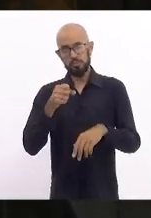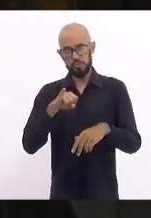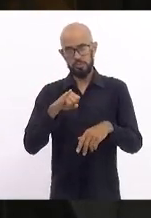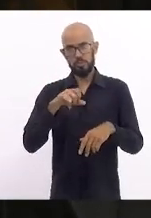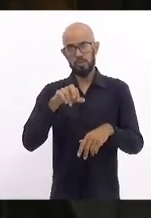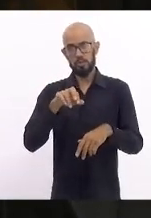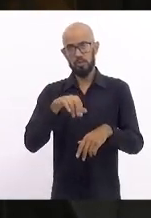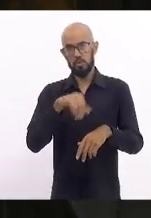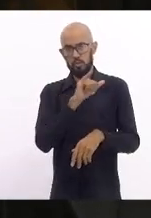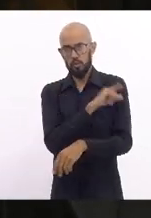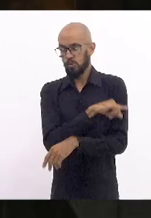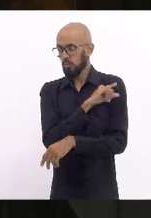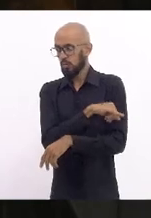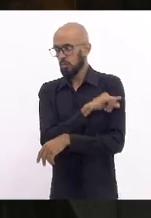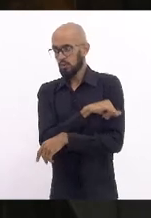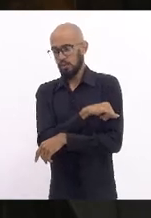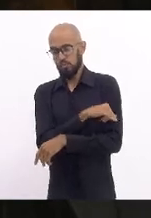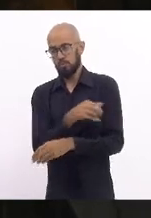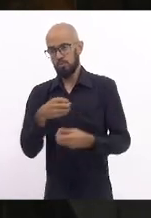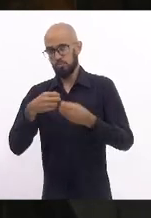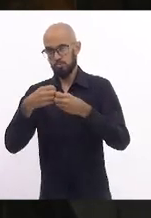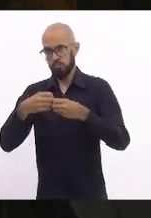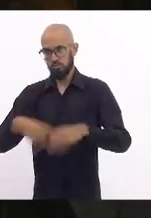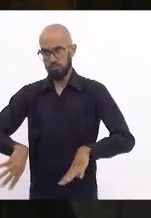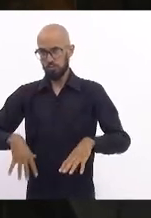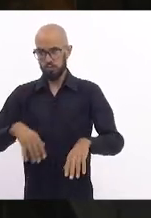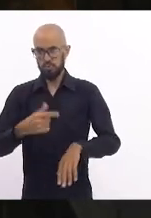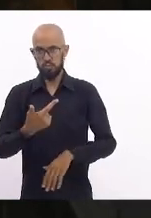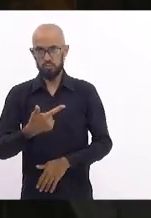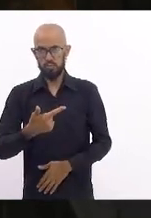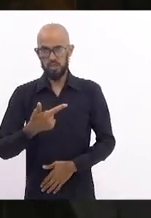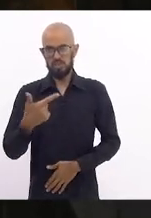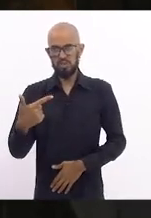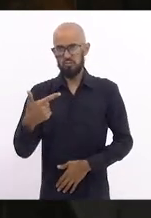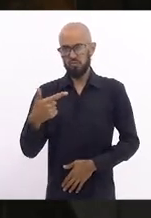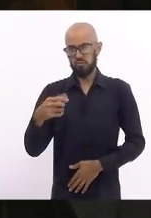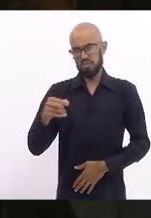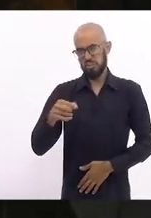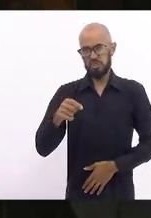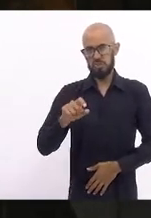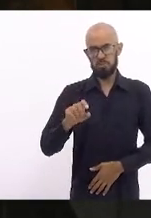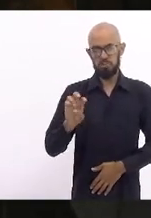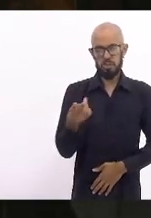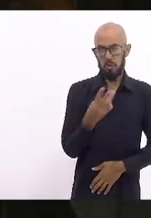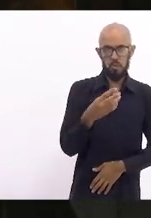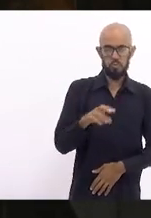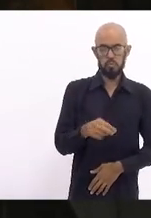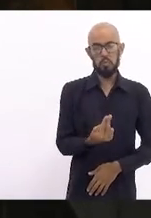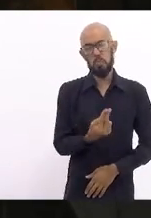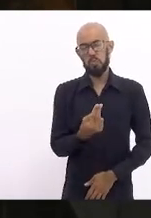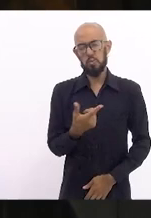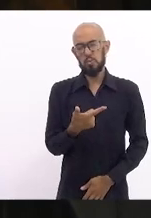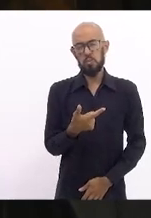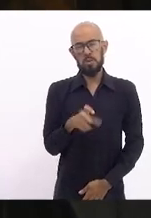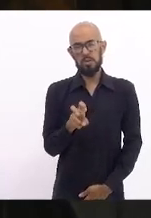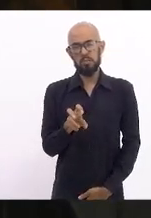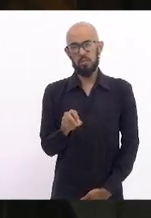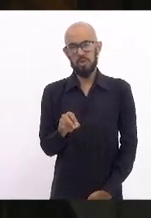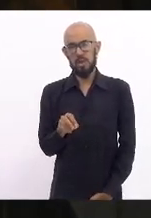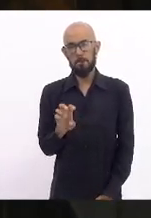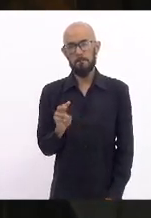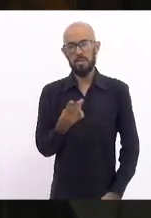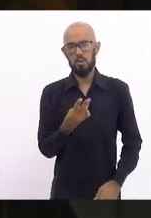perderia essa ordem de grandeza de R$ 220, R 250 milhões, que